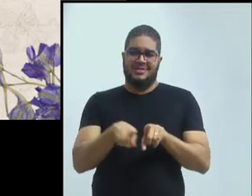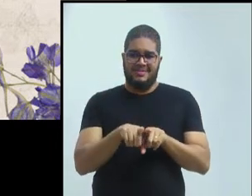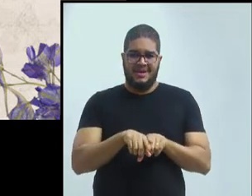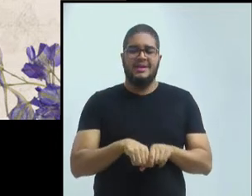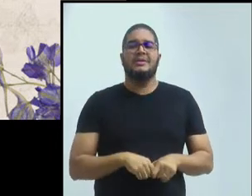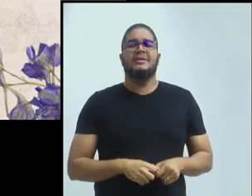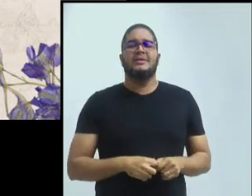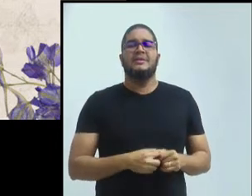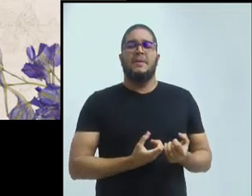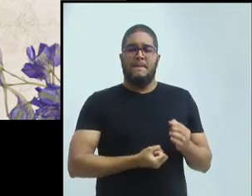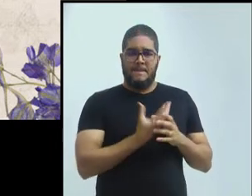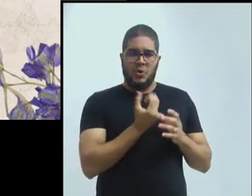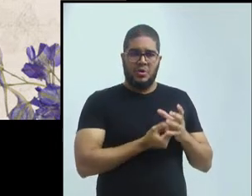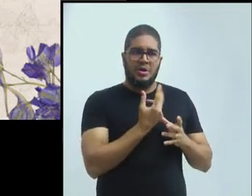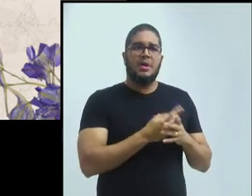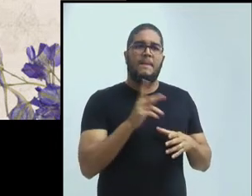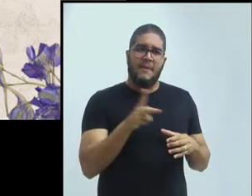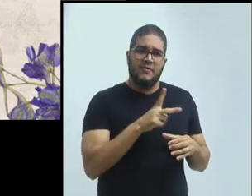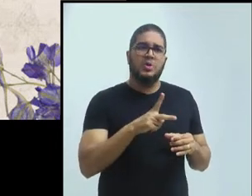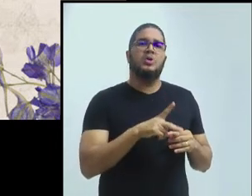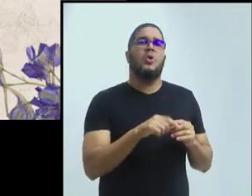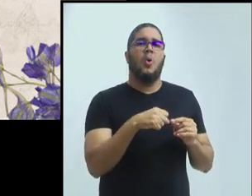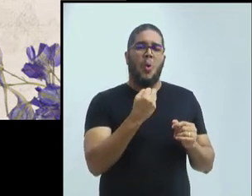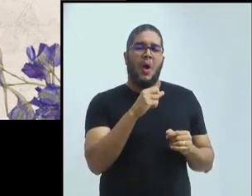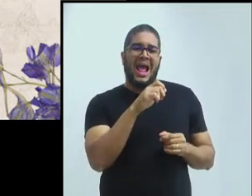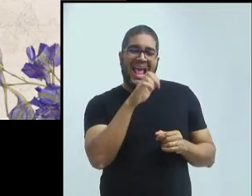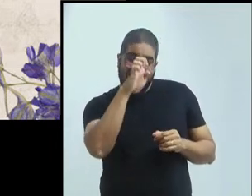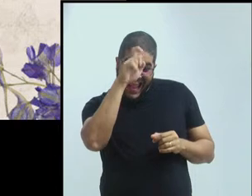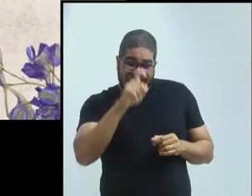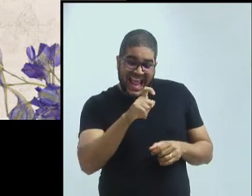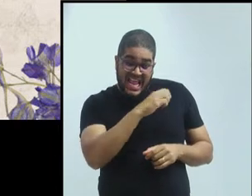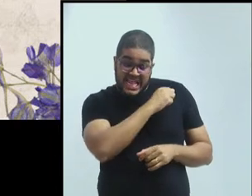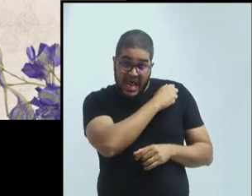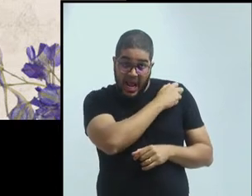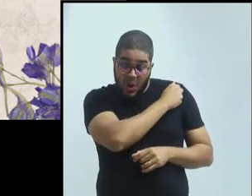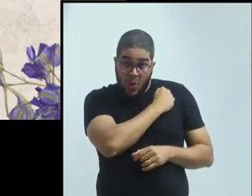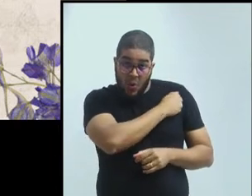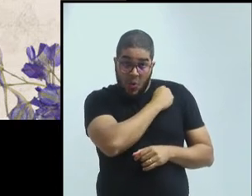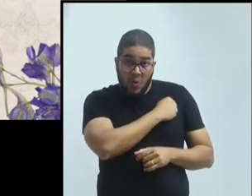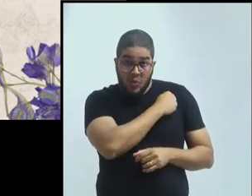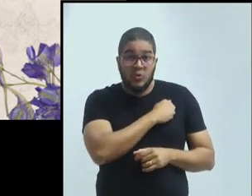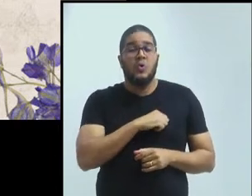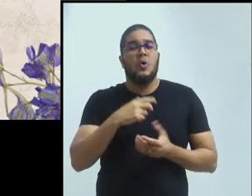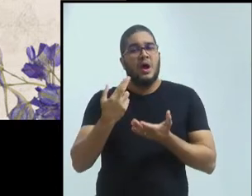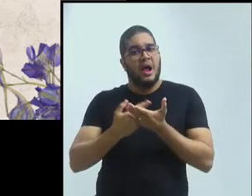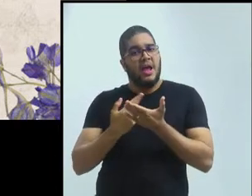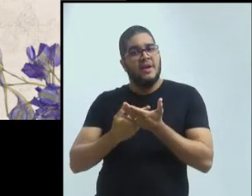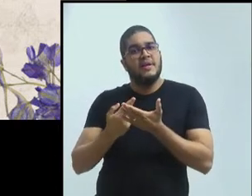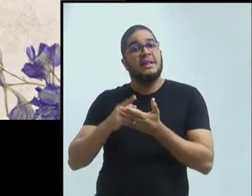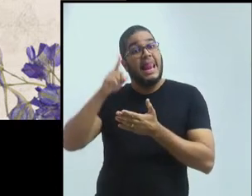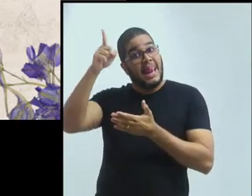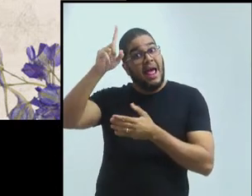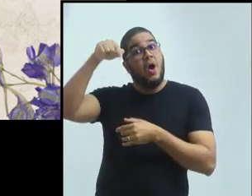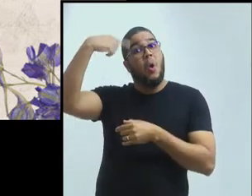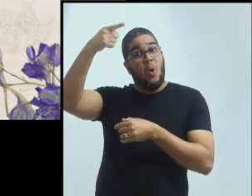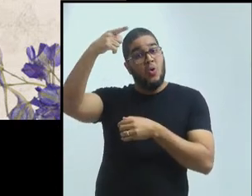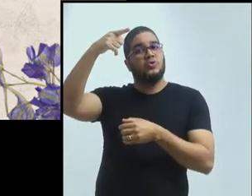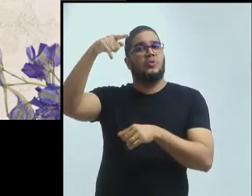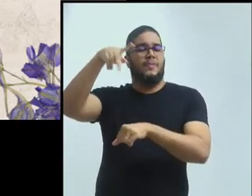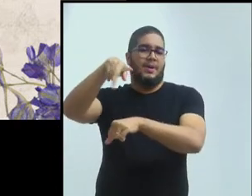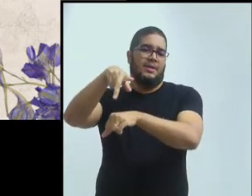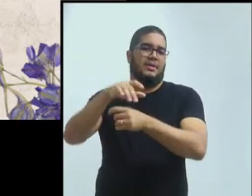egressos titulados em coautoria com pesquisadores sediados em instituição estrangeira. E produção